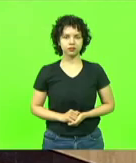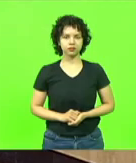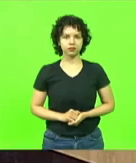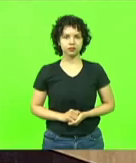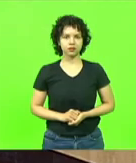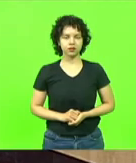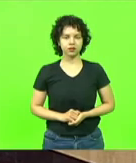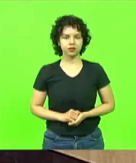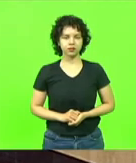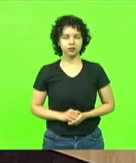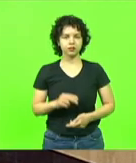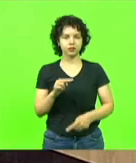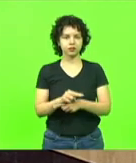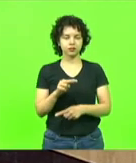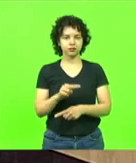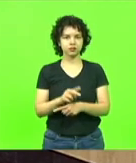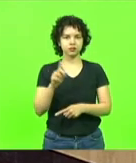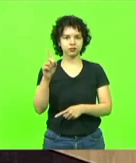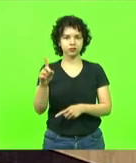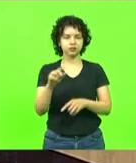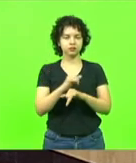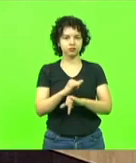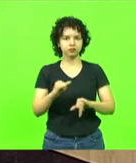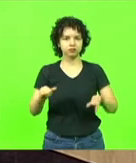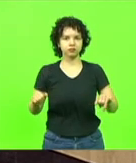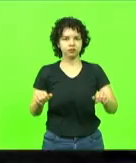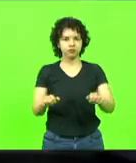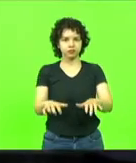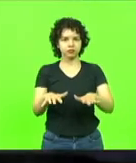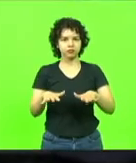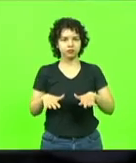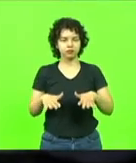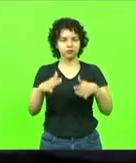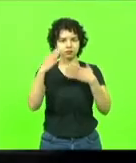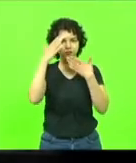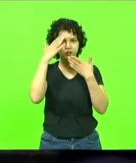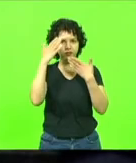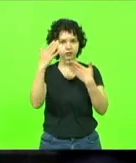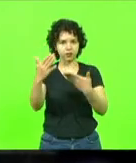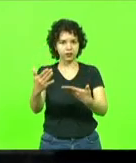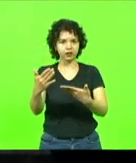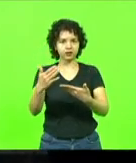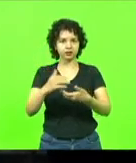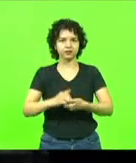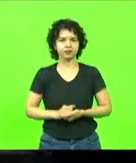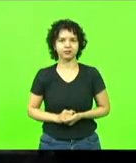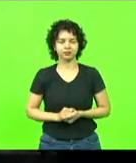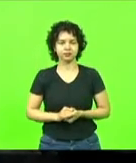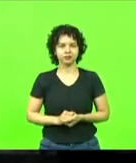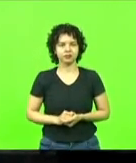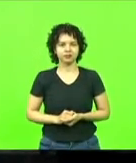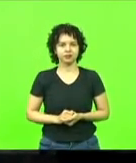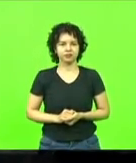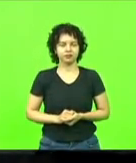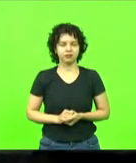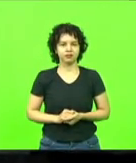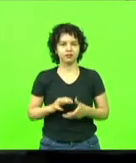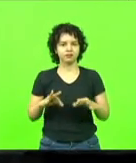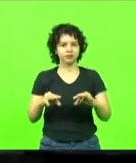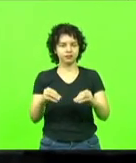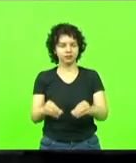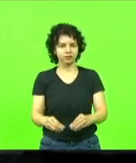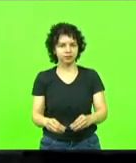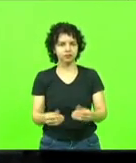Sob a proteção de Deus, declaro aberta a presente sessão, agradecendo a todos que estão com a gente fazendo esse